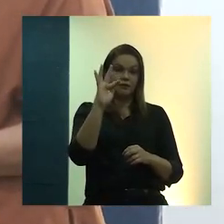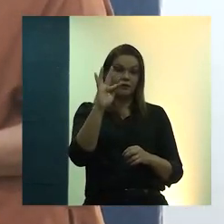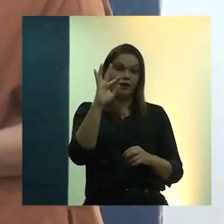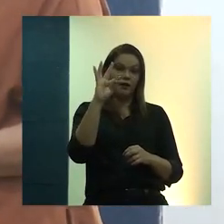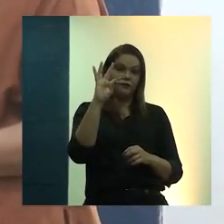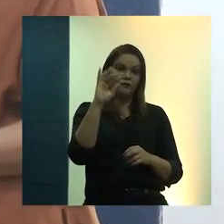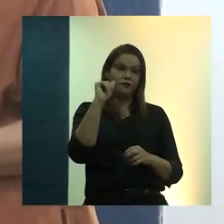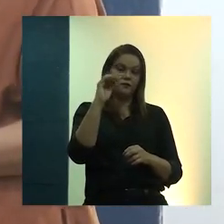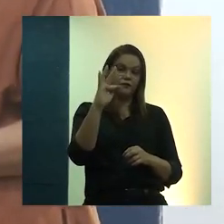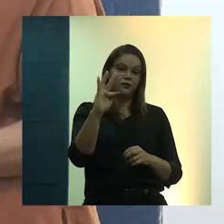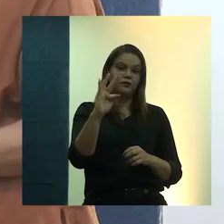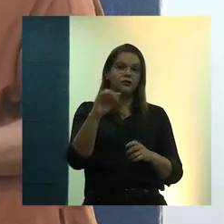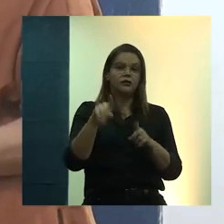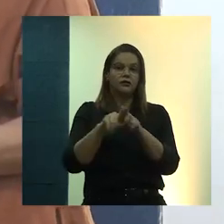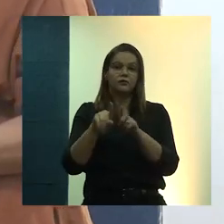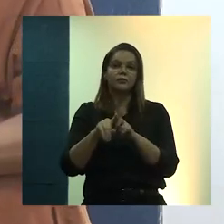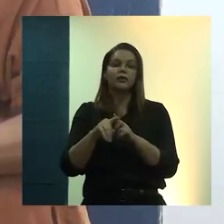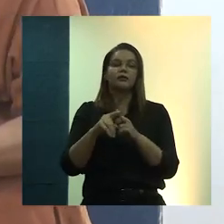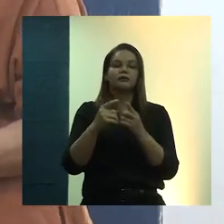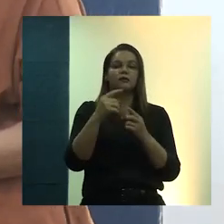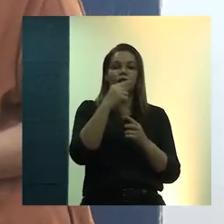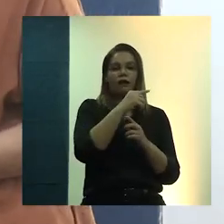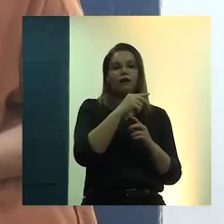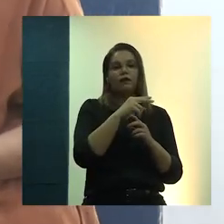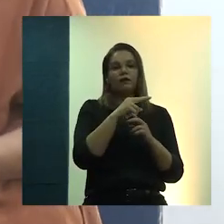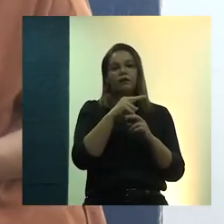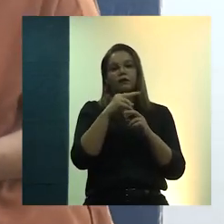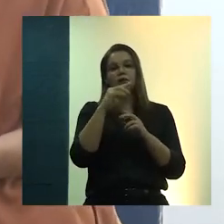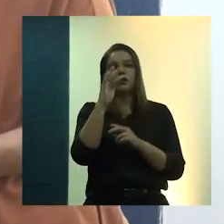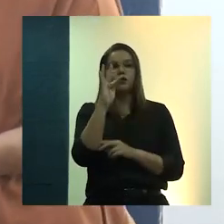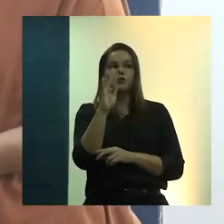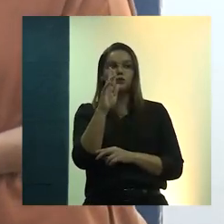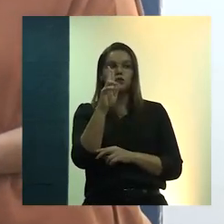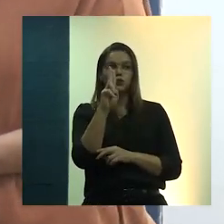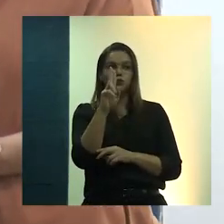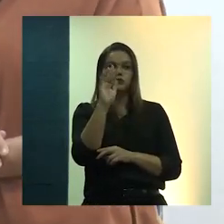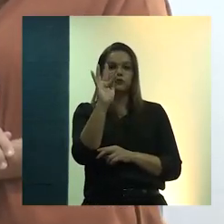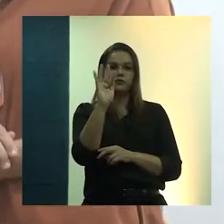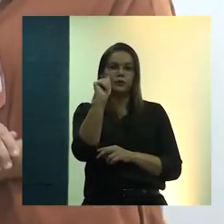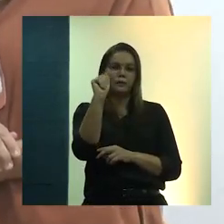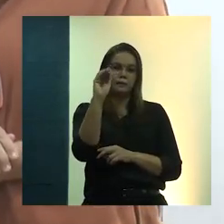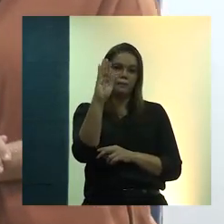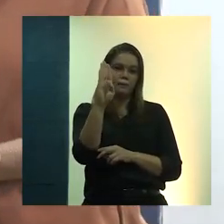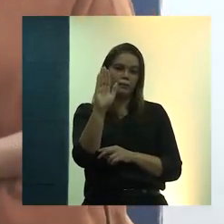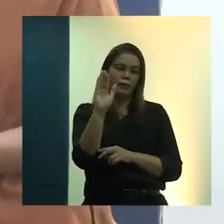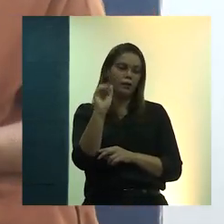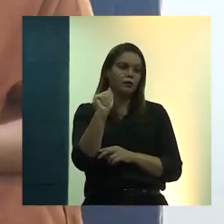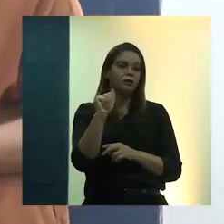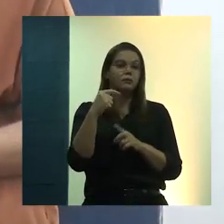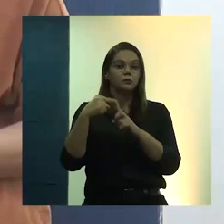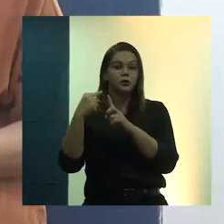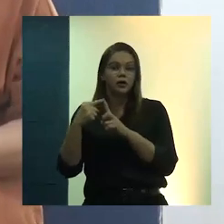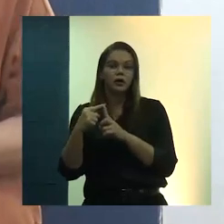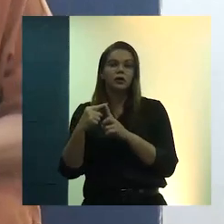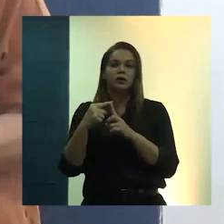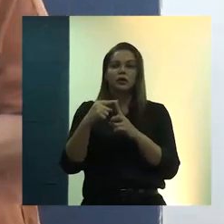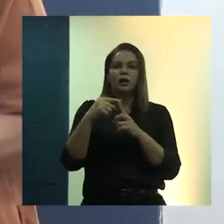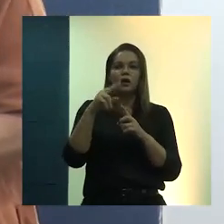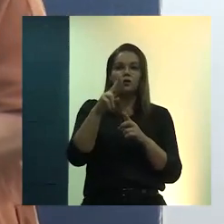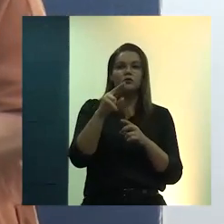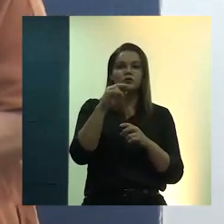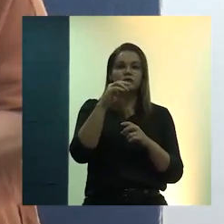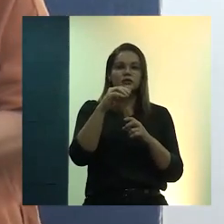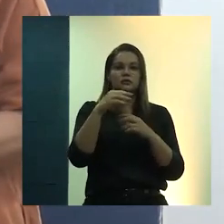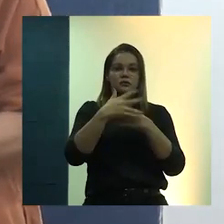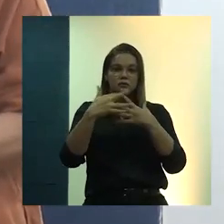da RAU+, UFBA. Integra o Comitê Acessor CNPQ AU, BR Cidades e o